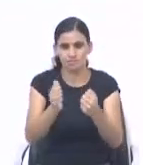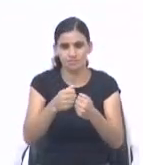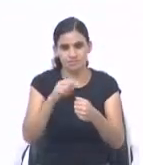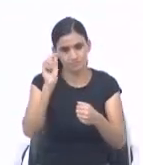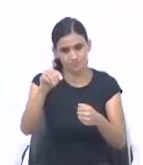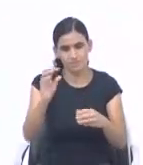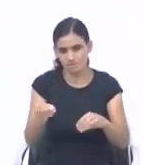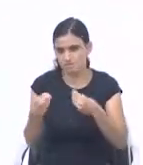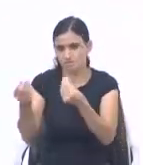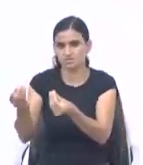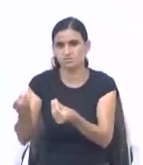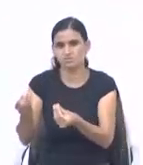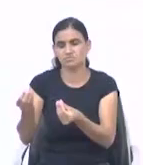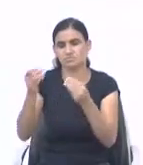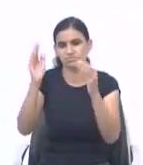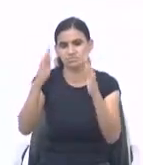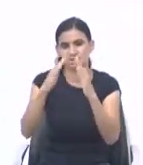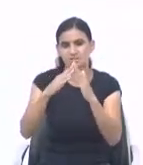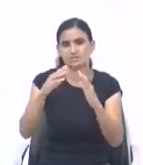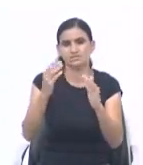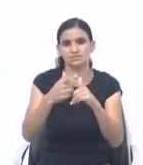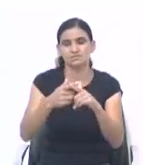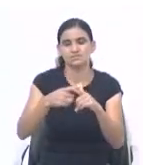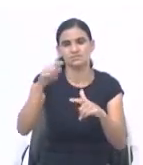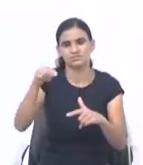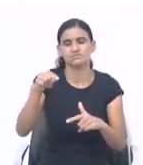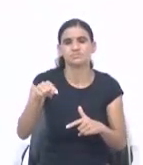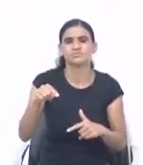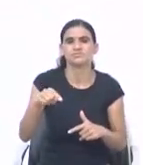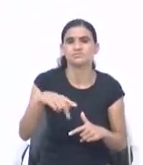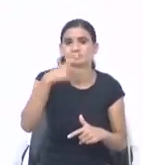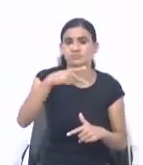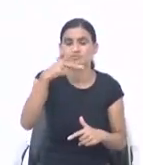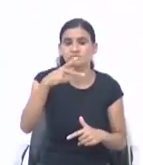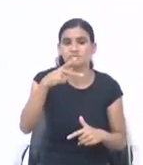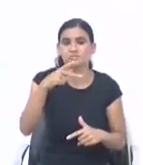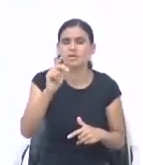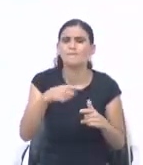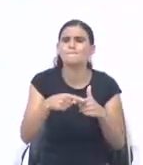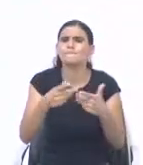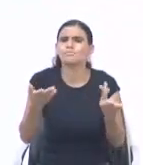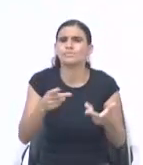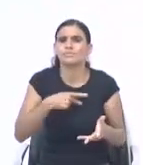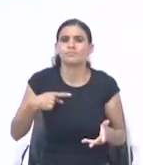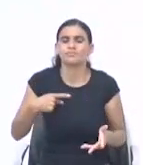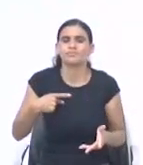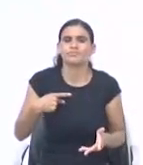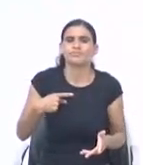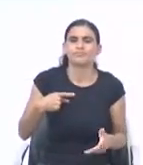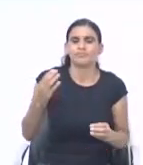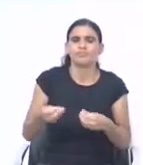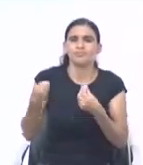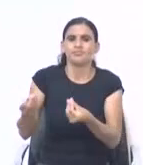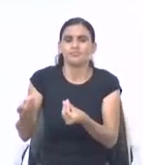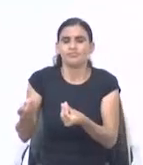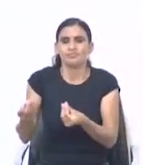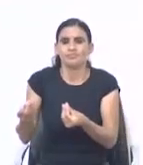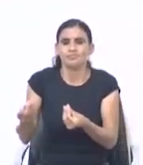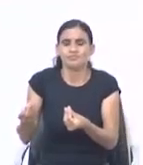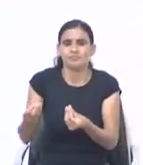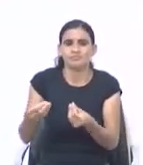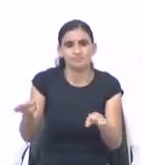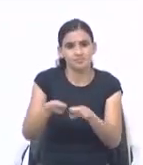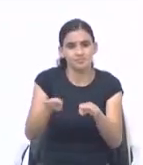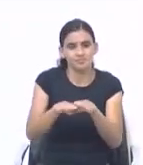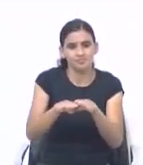sua semente em nome do Senhor Jesus Cristo. Por que pastor? Porque ele vai dizer. Ora, Deus dá a semente àquele que semeia. E ao pão comer, também.